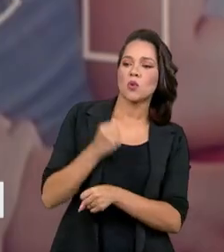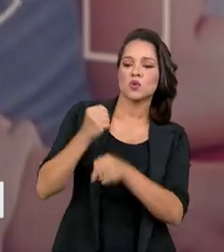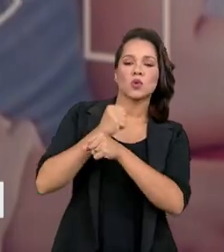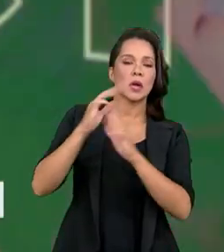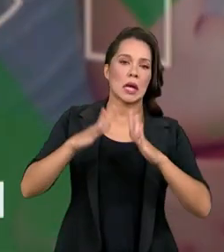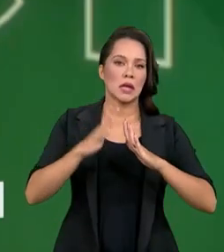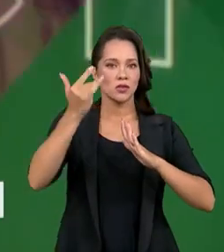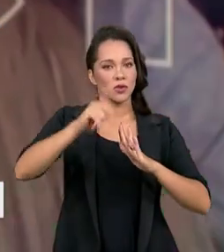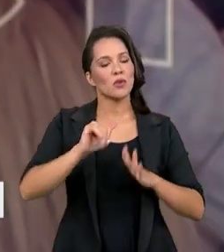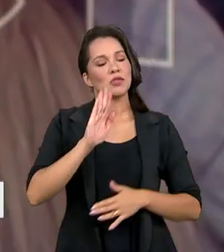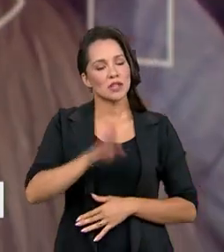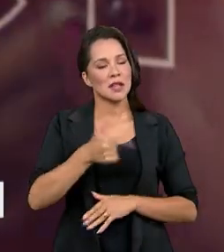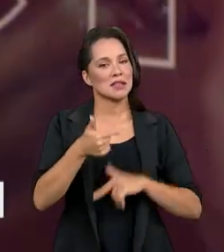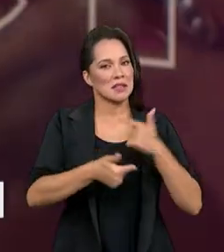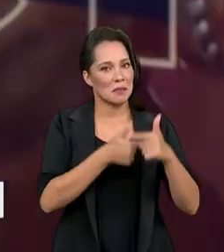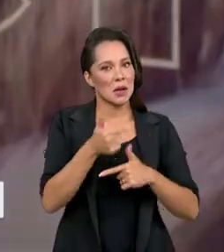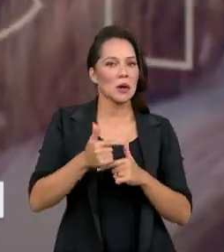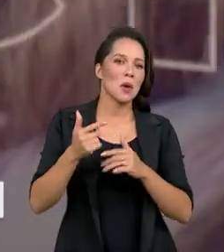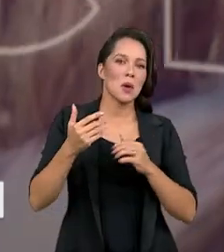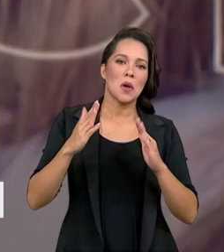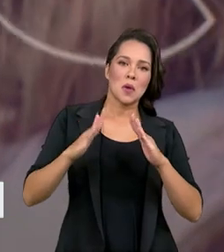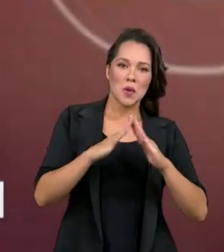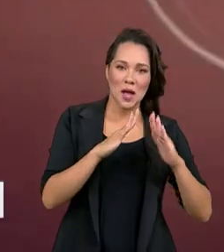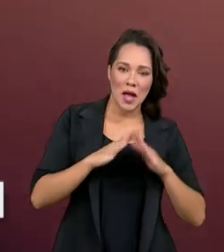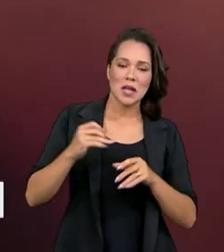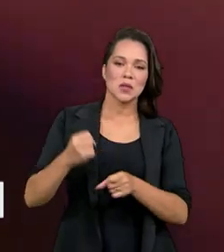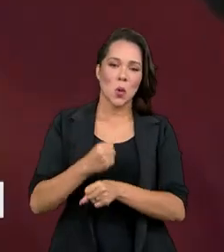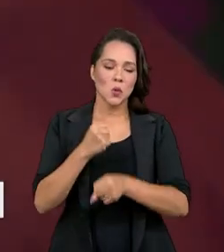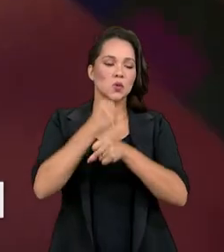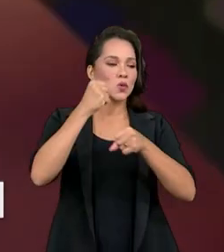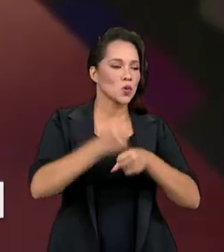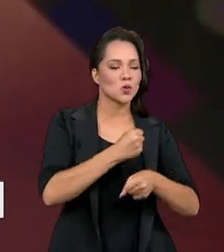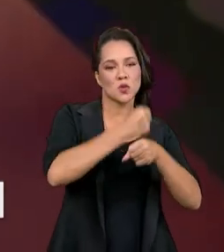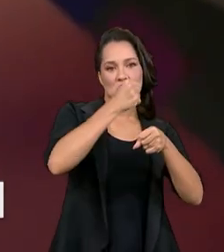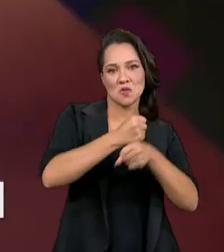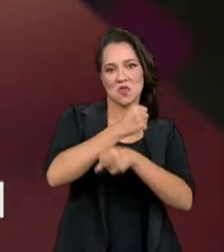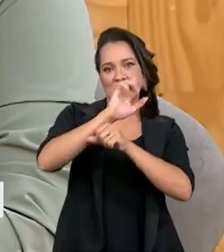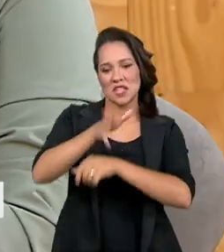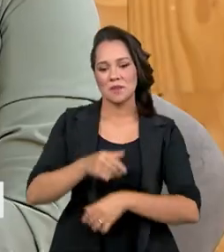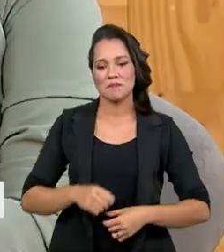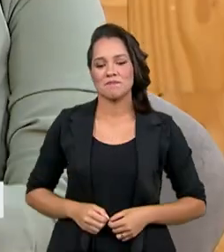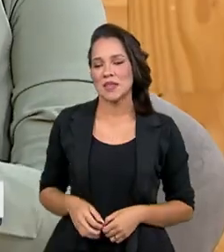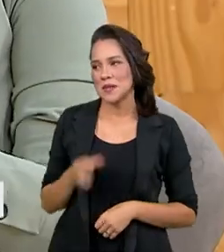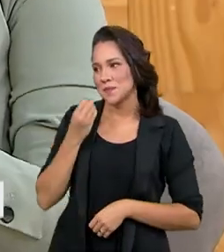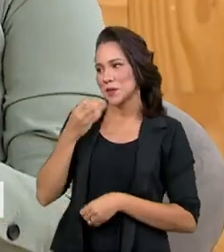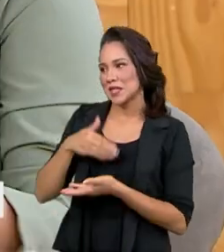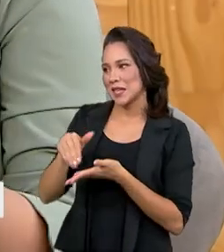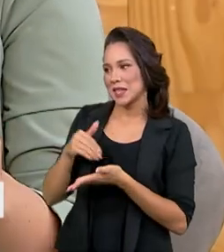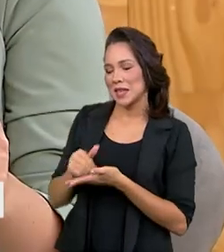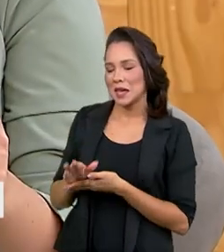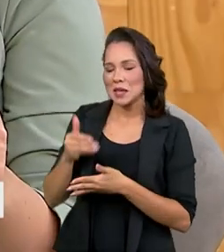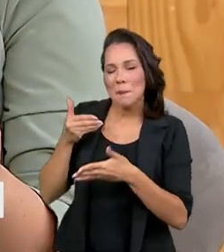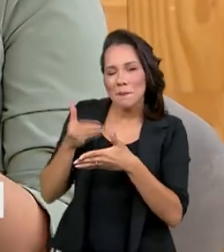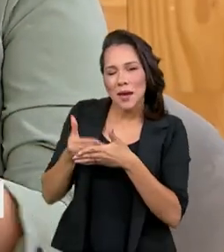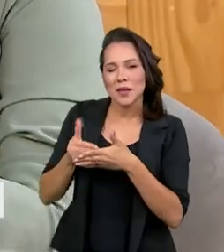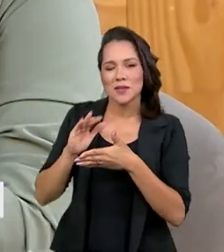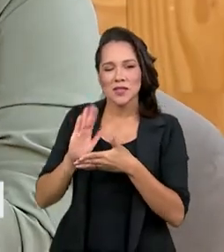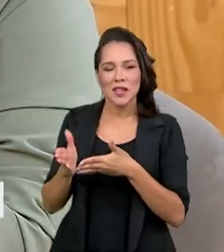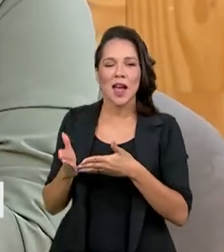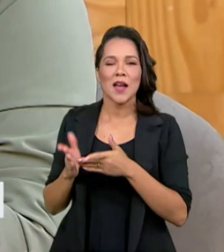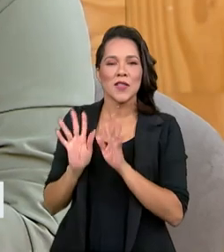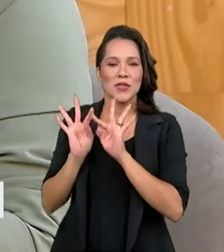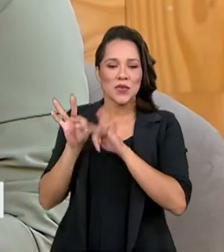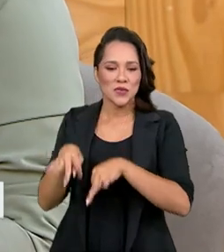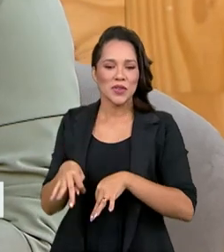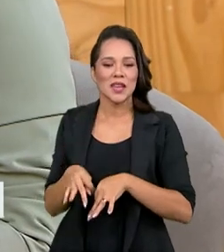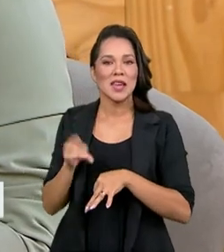casas. Já trabalhamos bastante com kits moradias, ajudando a reconstituição. Bom, secretária, a gente está chegando aí no